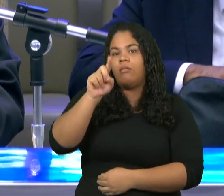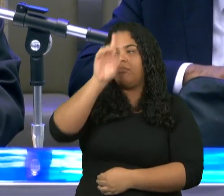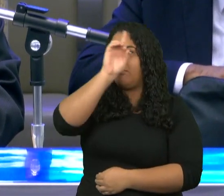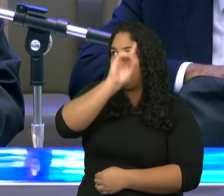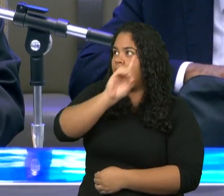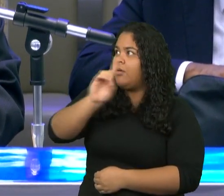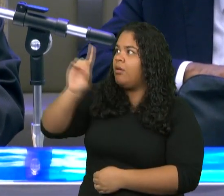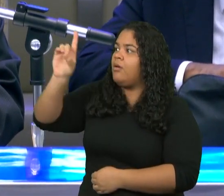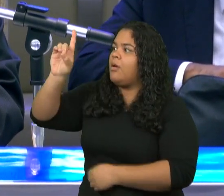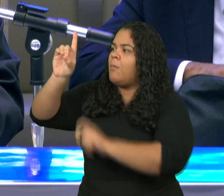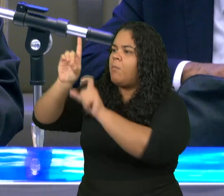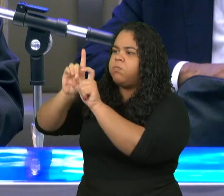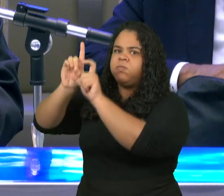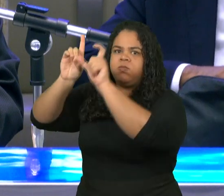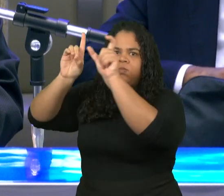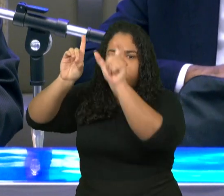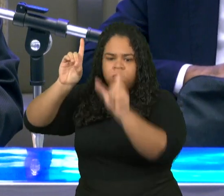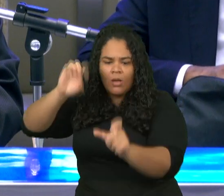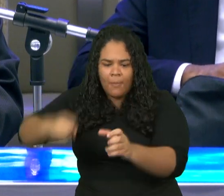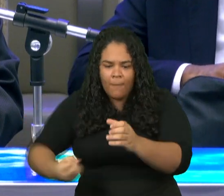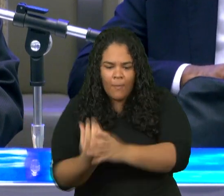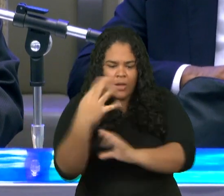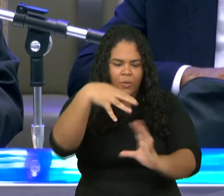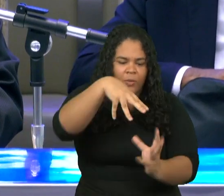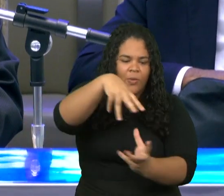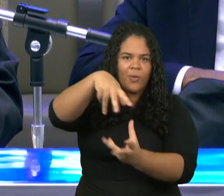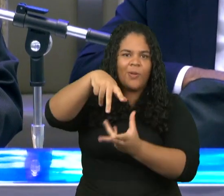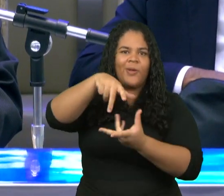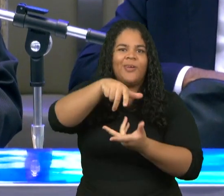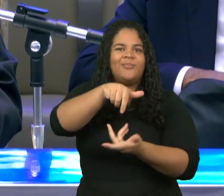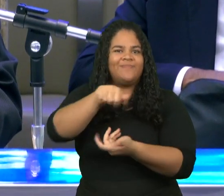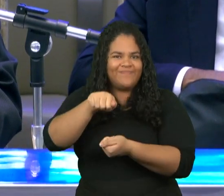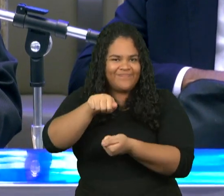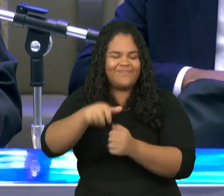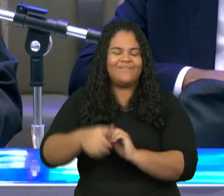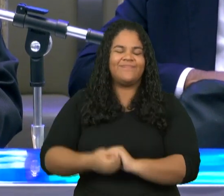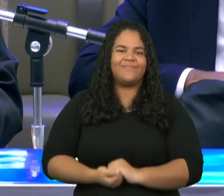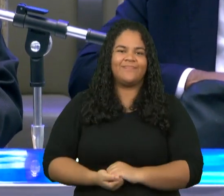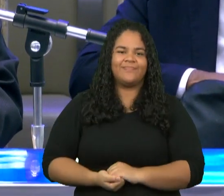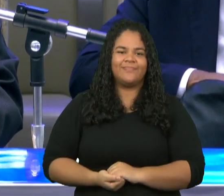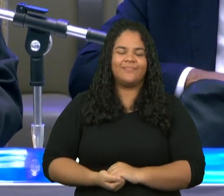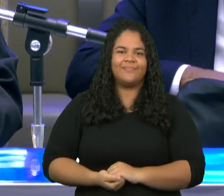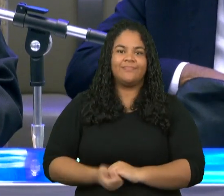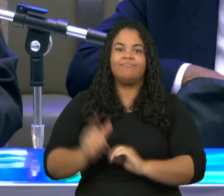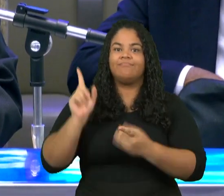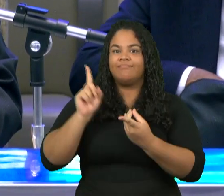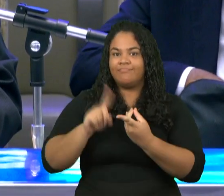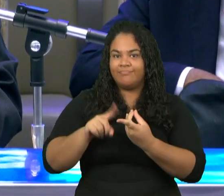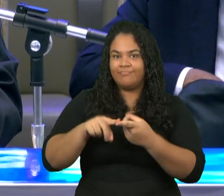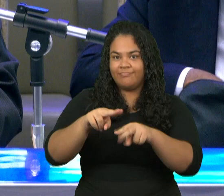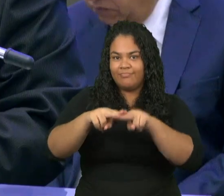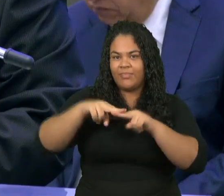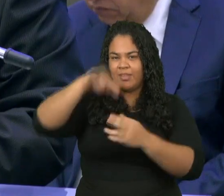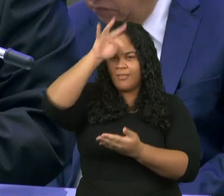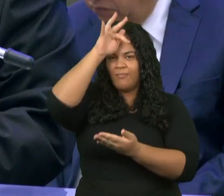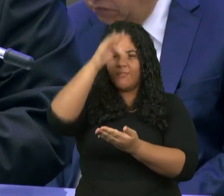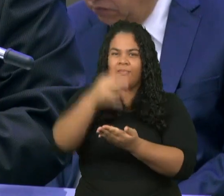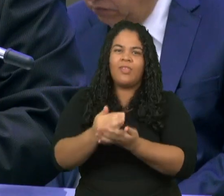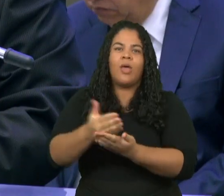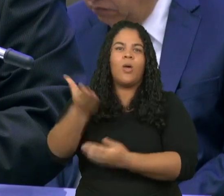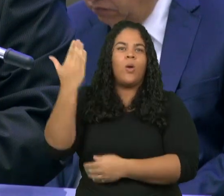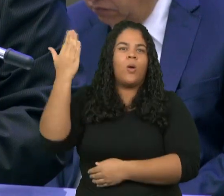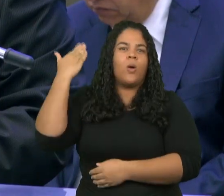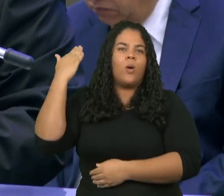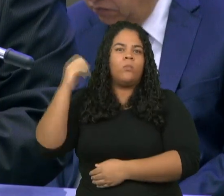maneira que aquilo que se vê não foi feito do que é aparente. Pela fé Abel ofereceu a Deus